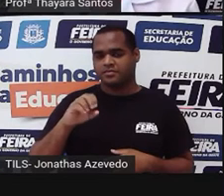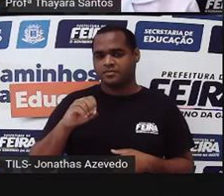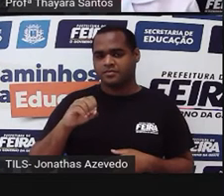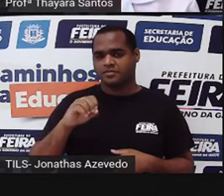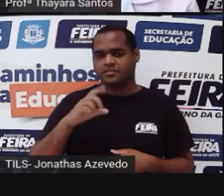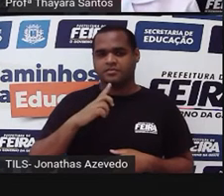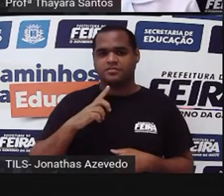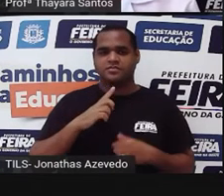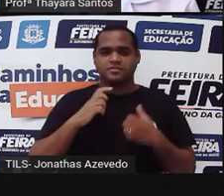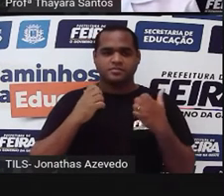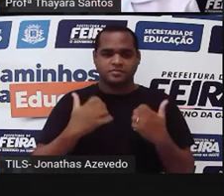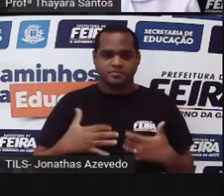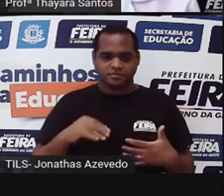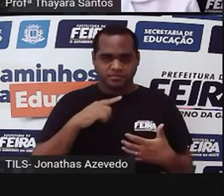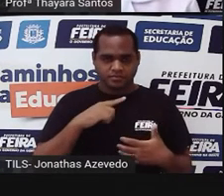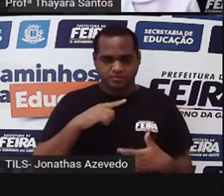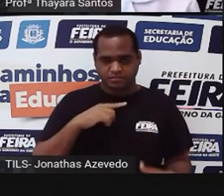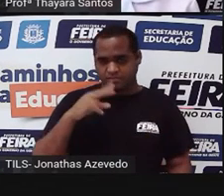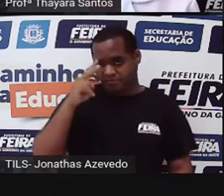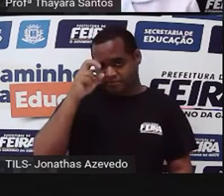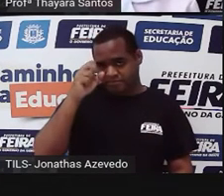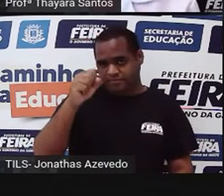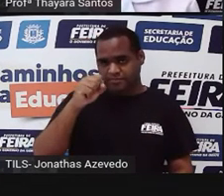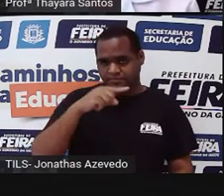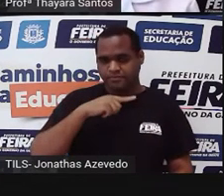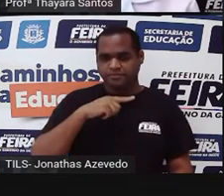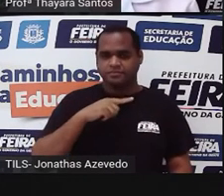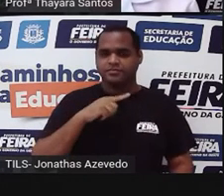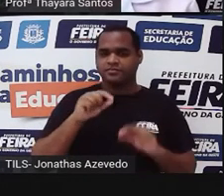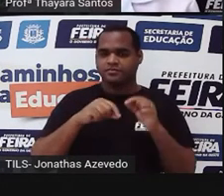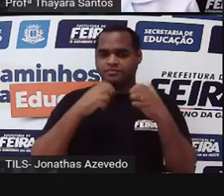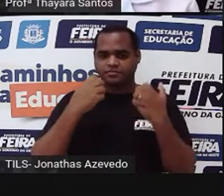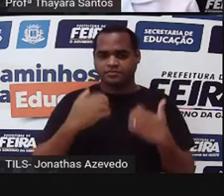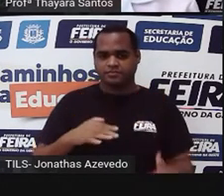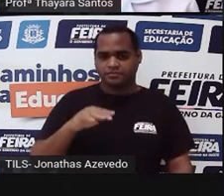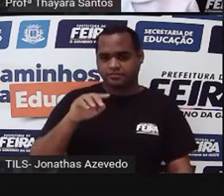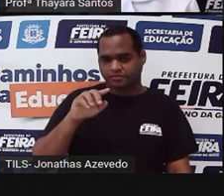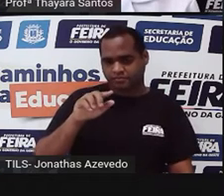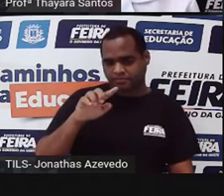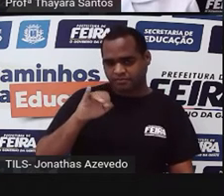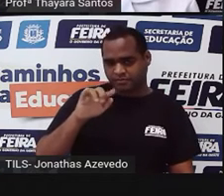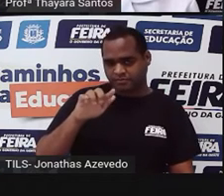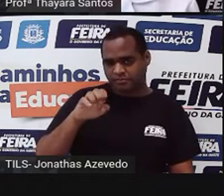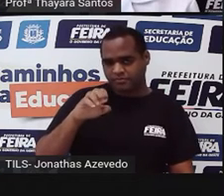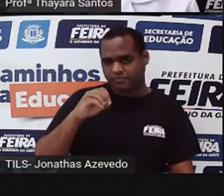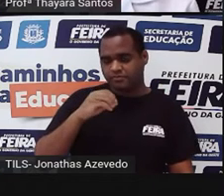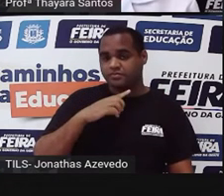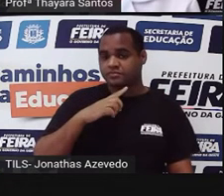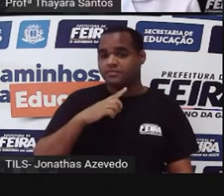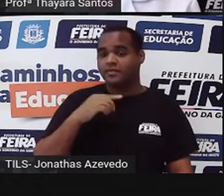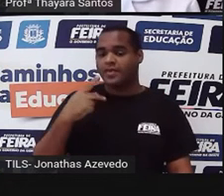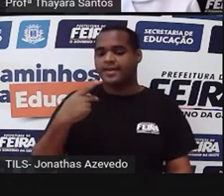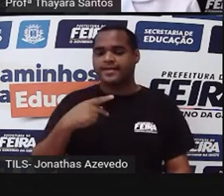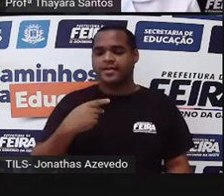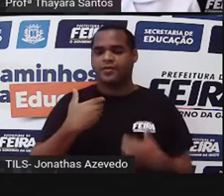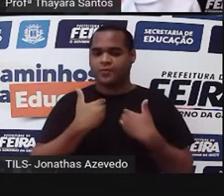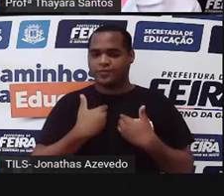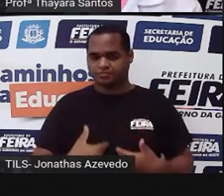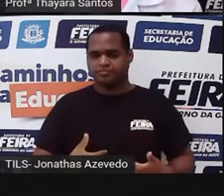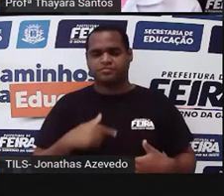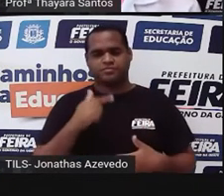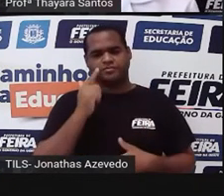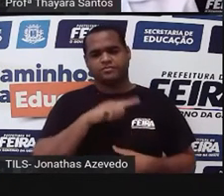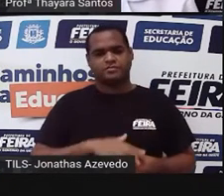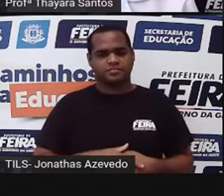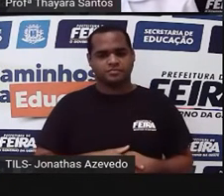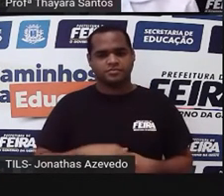centrada do intestino delgado. E depois vai para o hílio, que é a parte que está conectada com o intestino grosso. E o